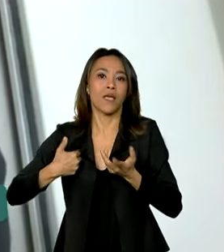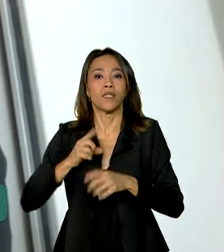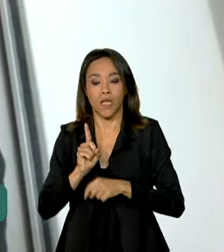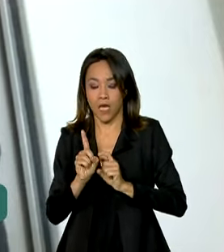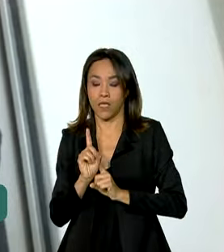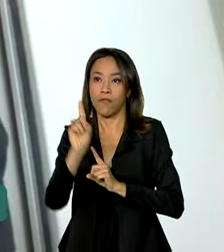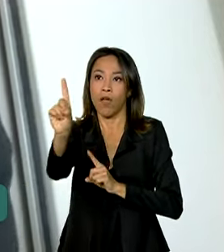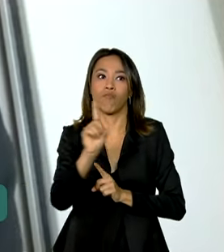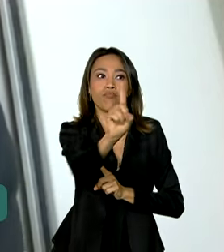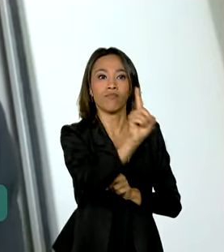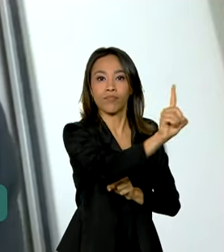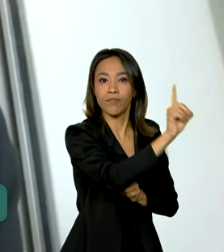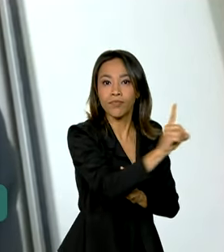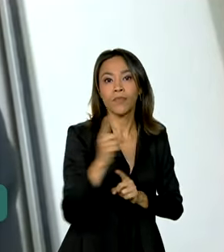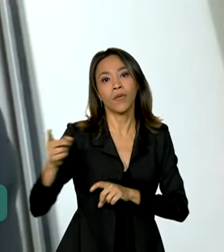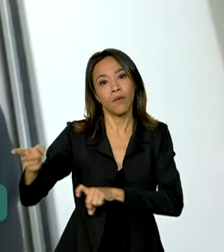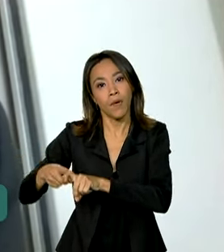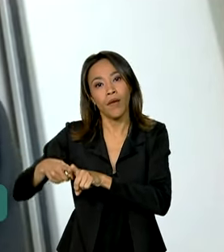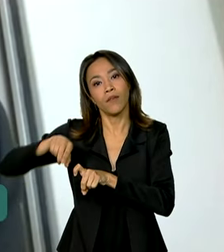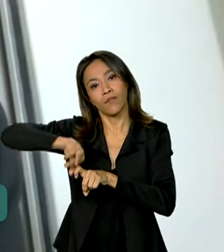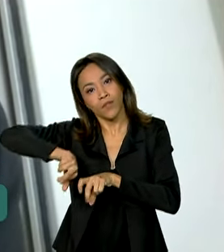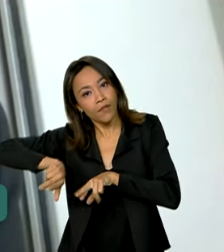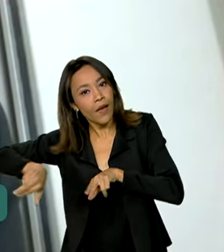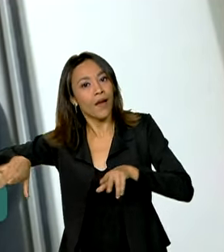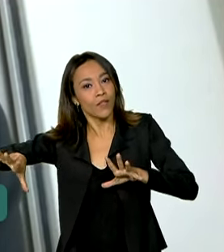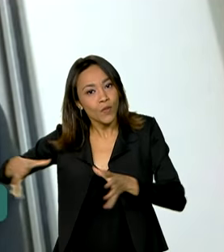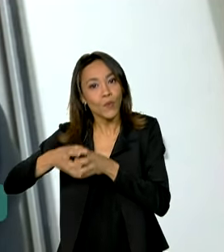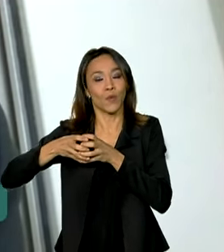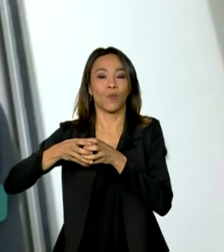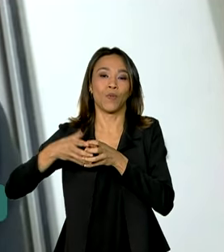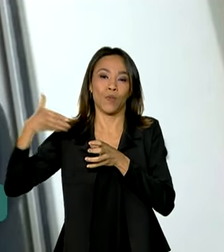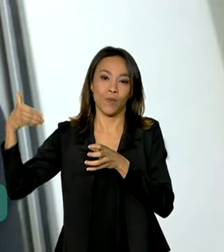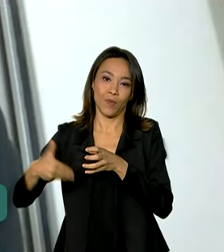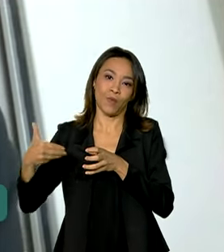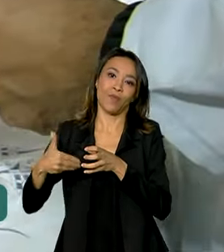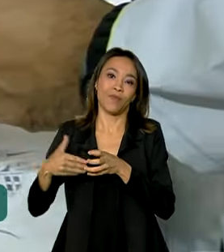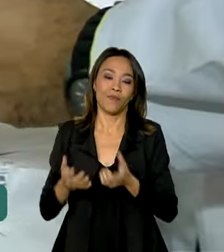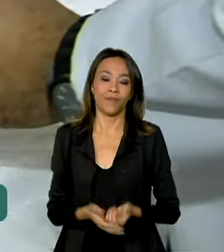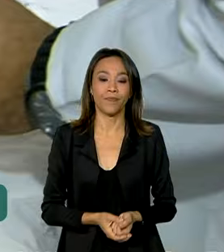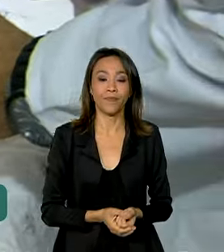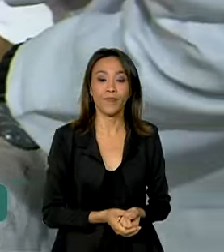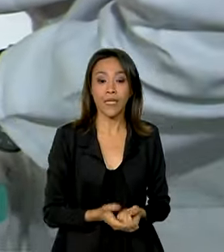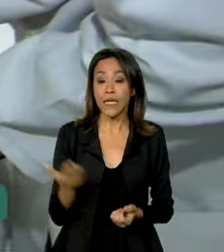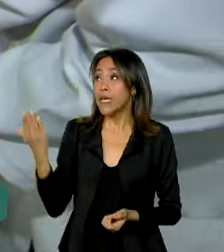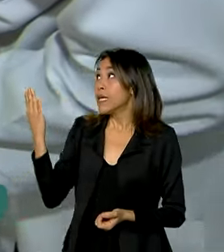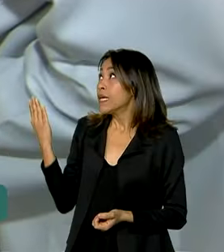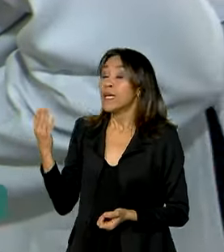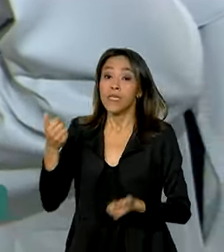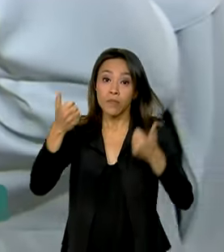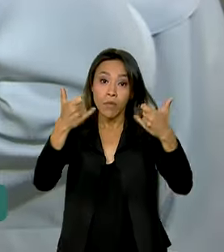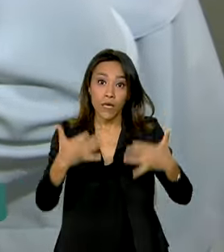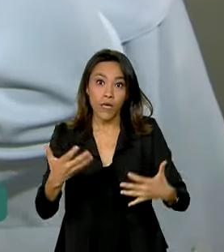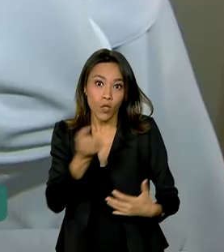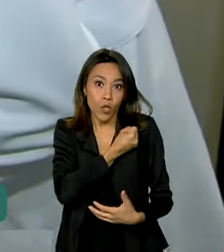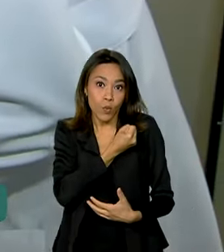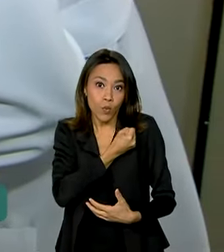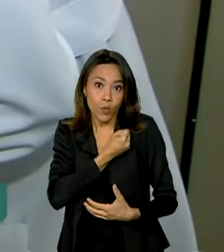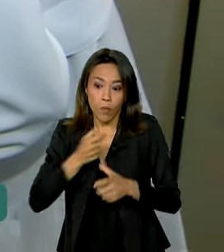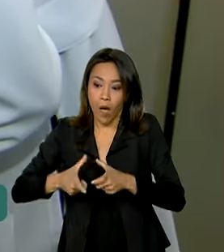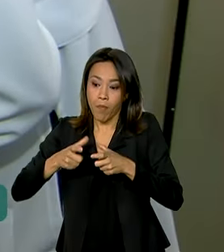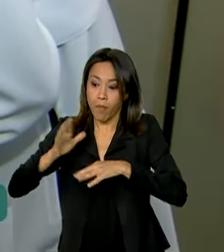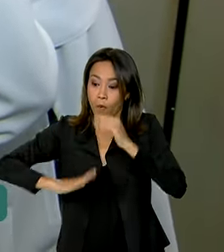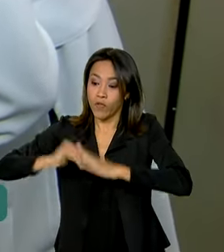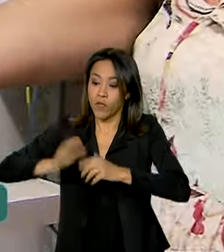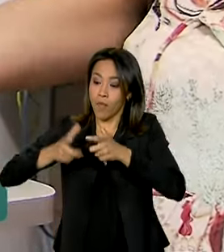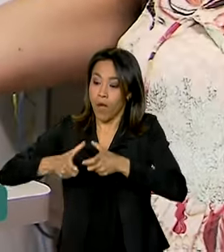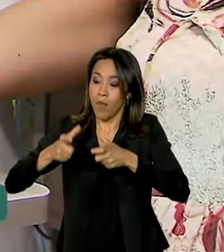e todos os trabalhadores que constroem a saúde da família no cotidiano. E o aumento do número de profissionais do Programa